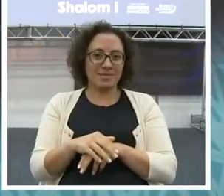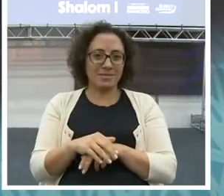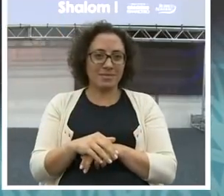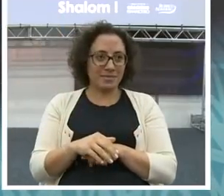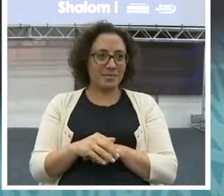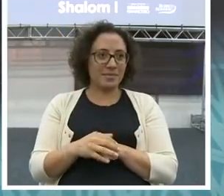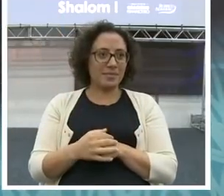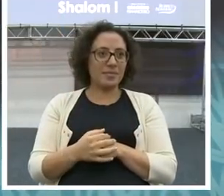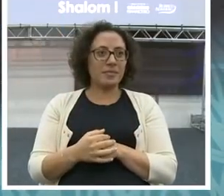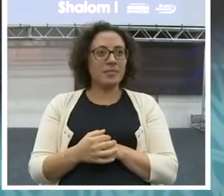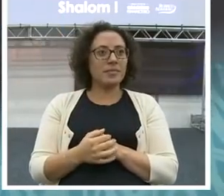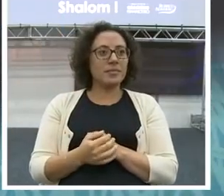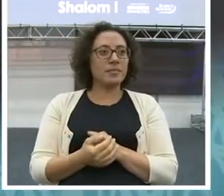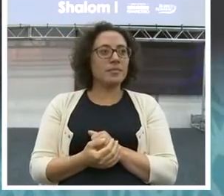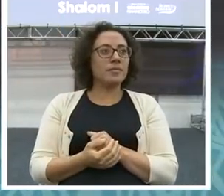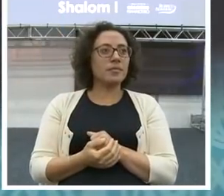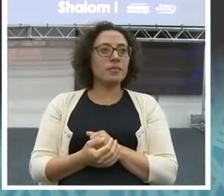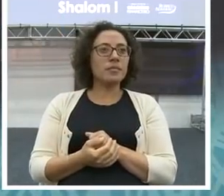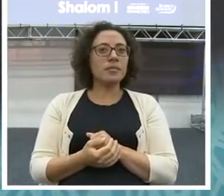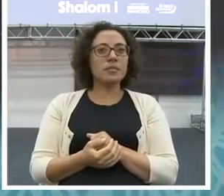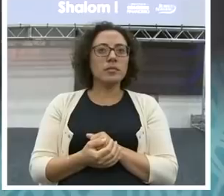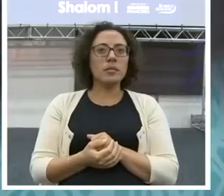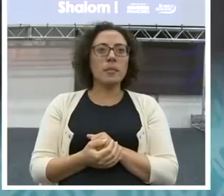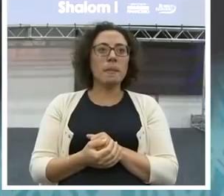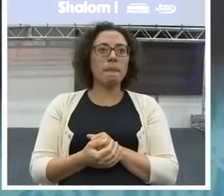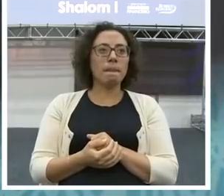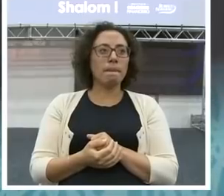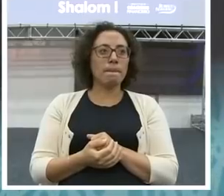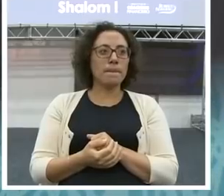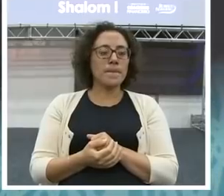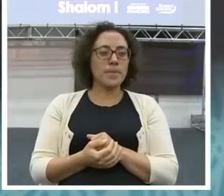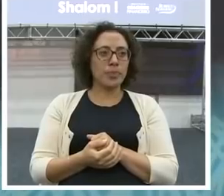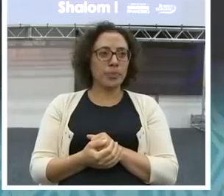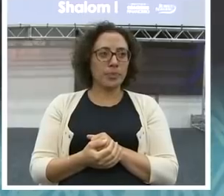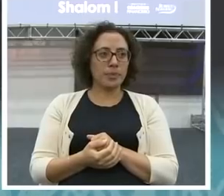Onde? Aqui no centro, por favor. Aqui na...